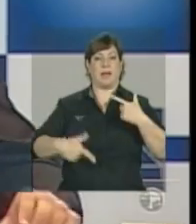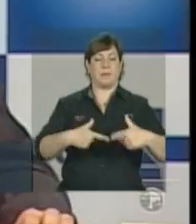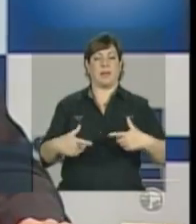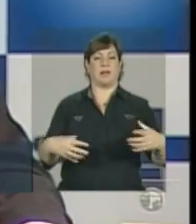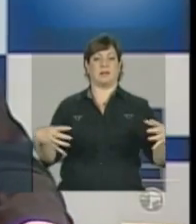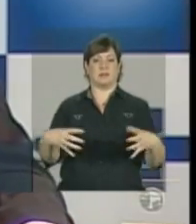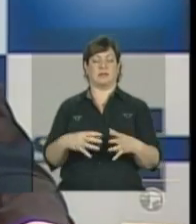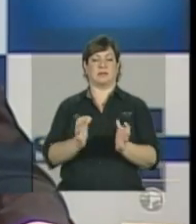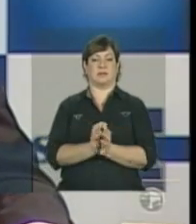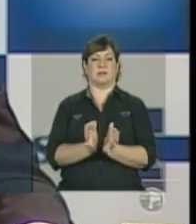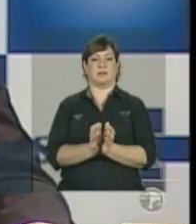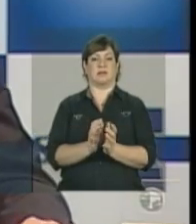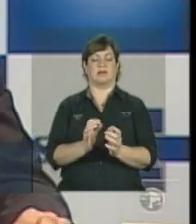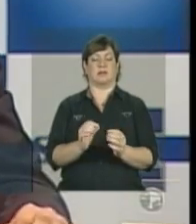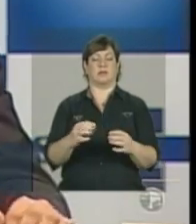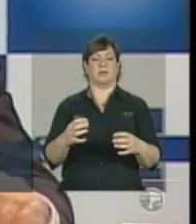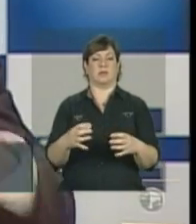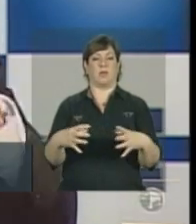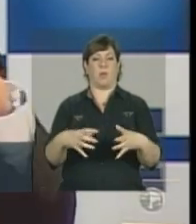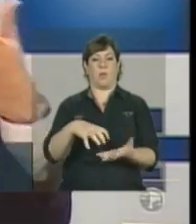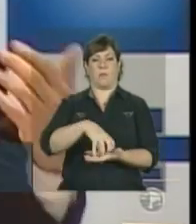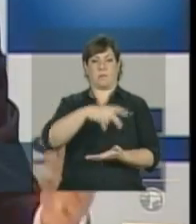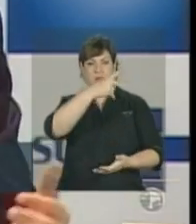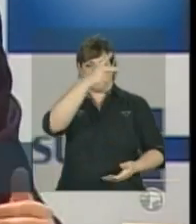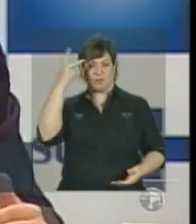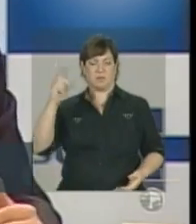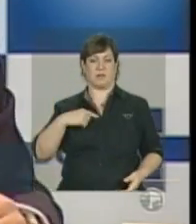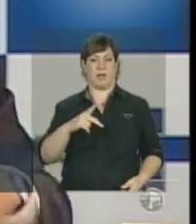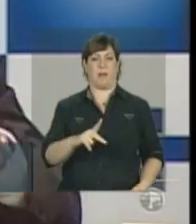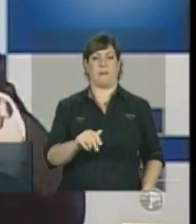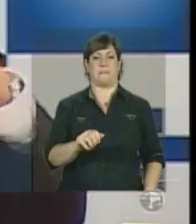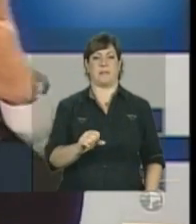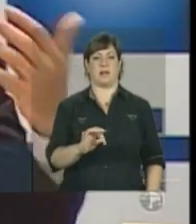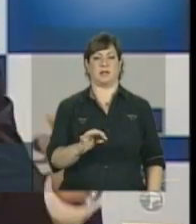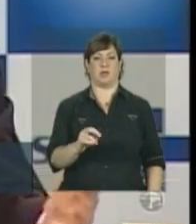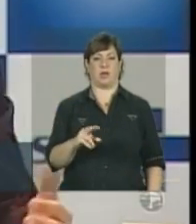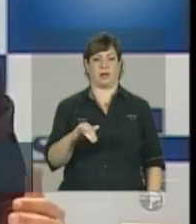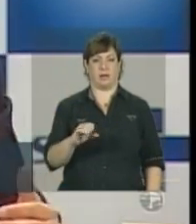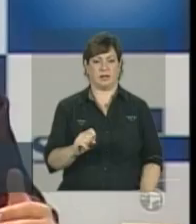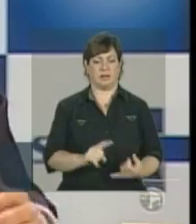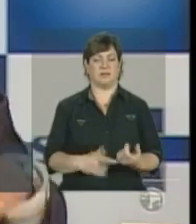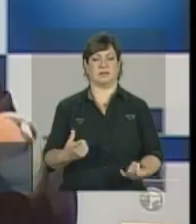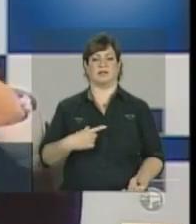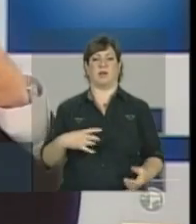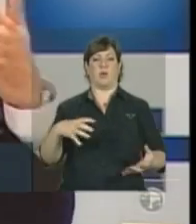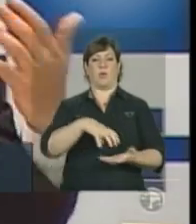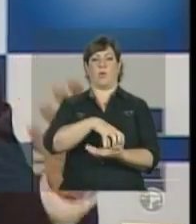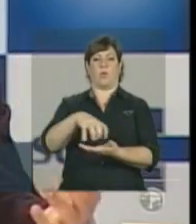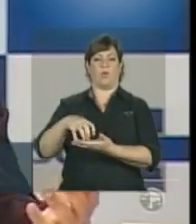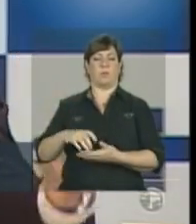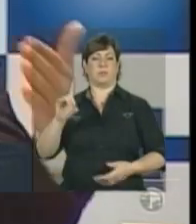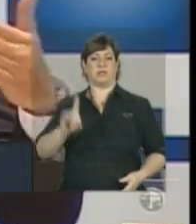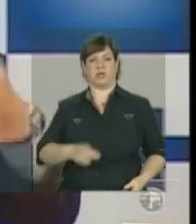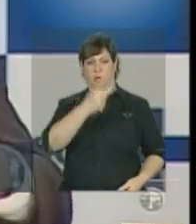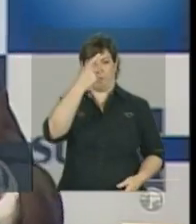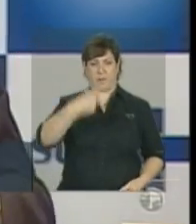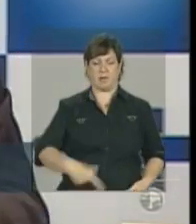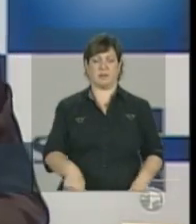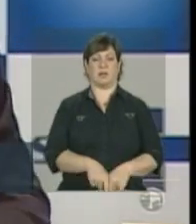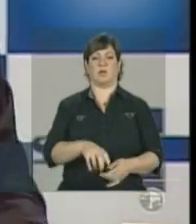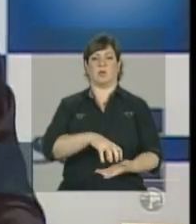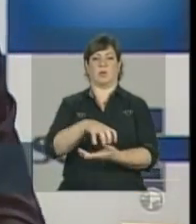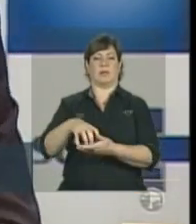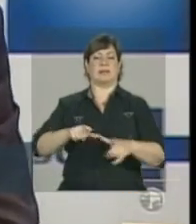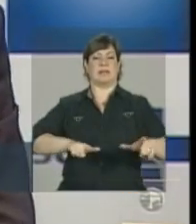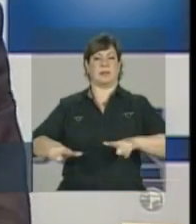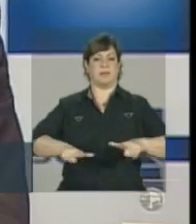população privada de liberdade, sejam as pastorais, sejam os movimentos de direitos humanos, seja o movimento dos trabalhadores que